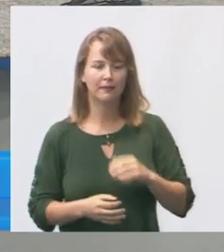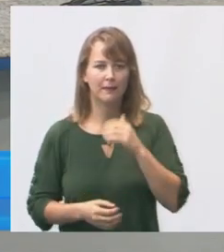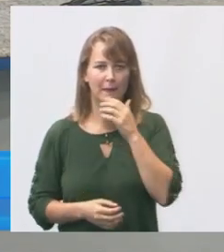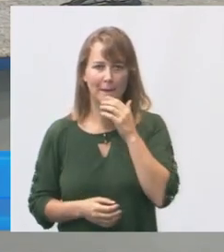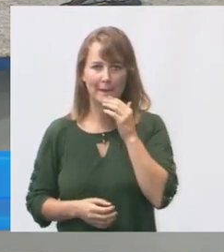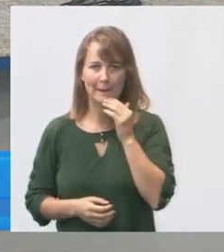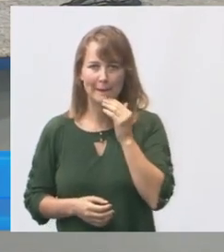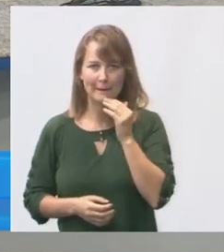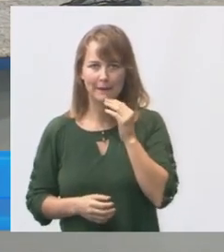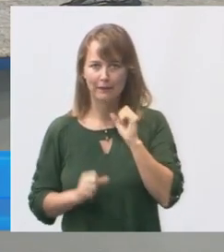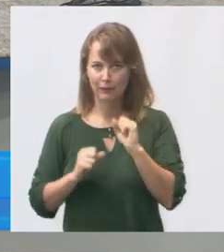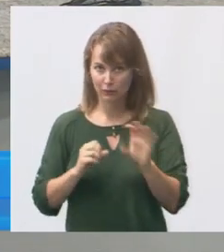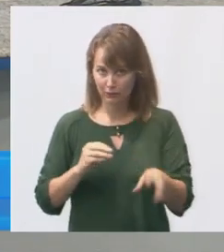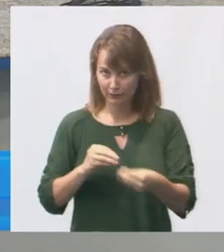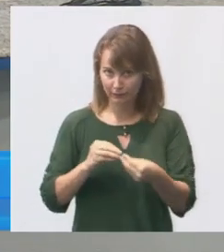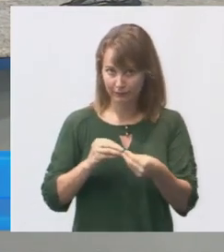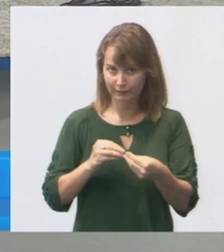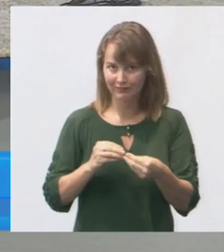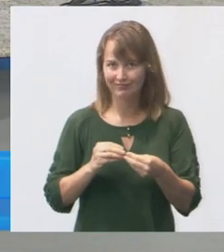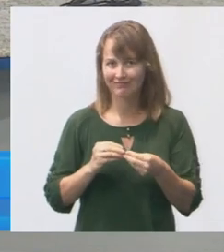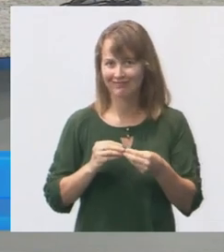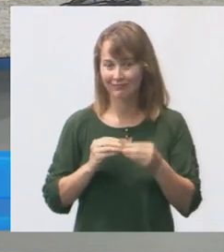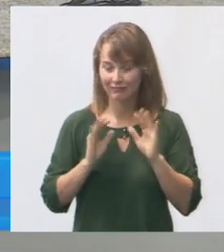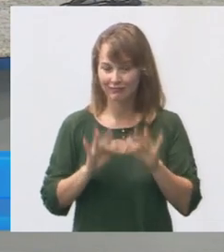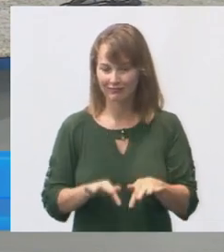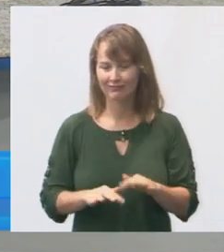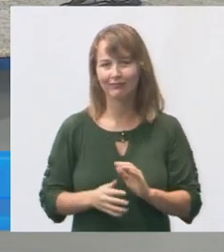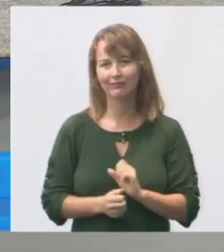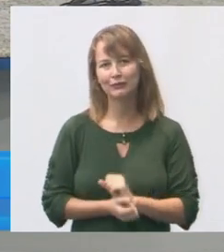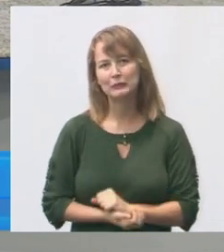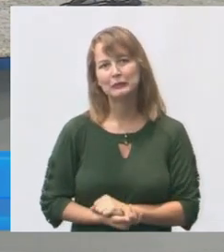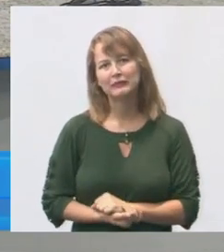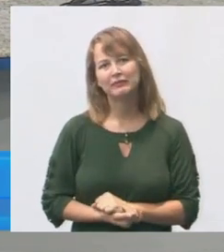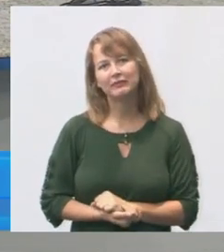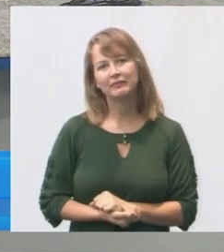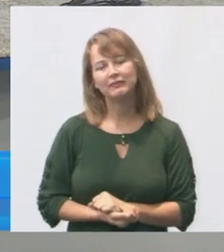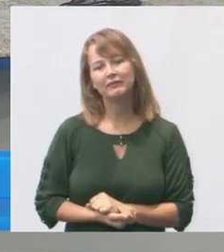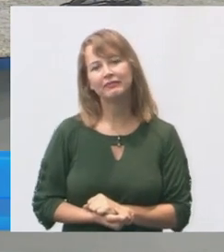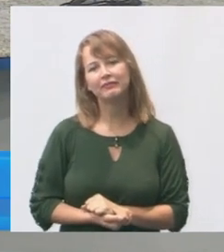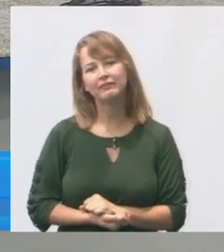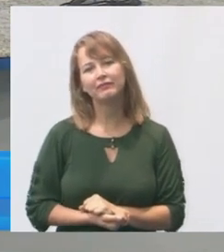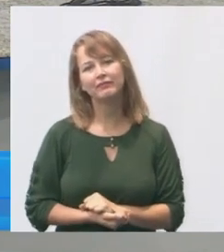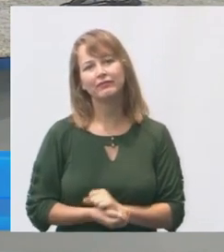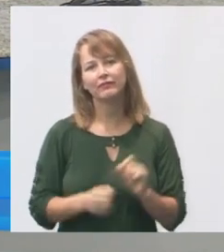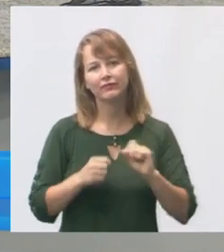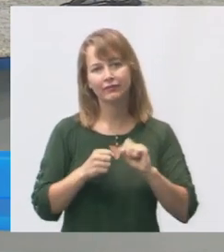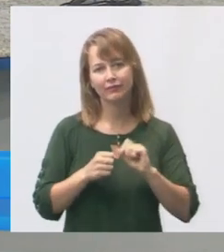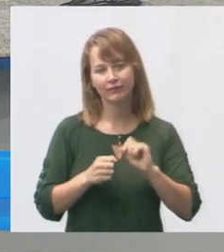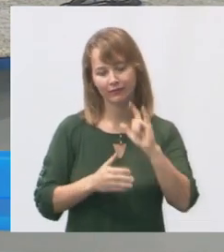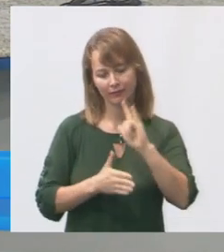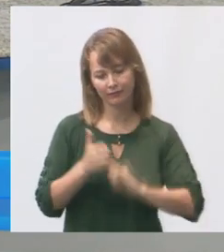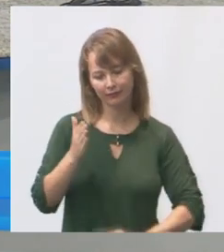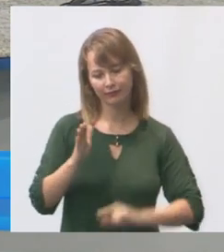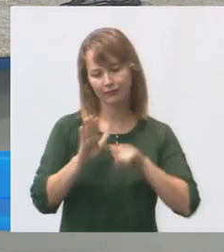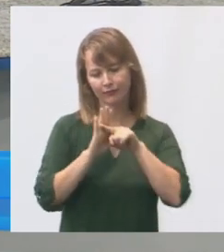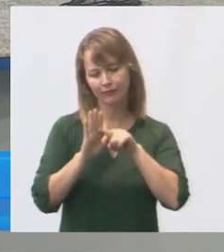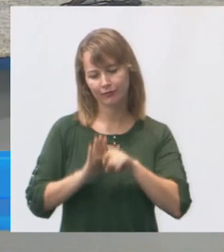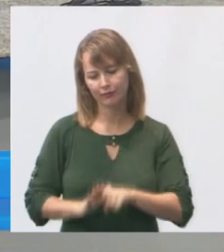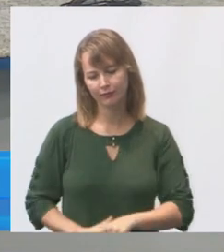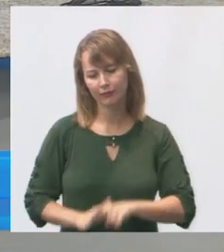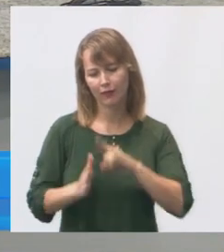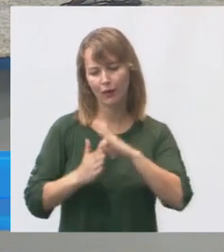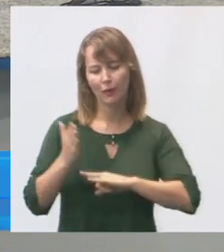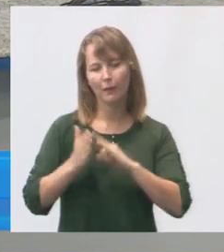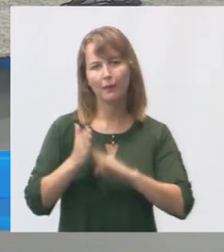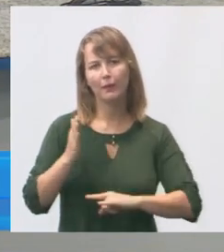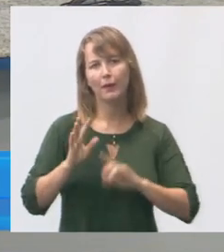Posso concluir, vereador Davi? Agora eu deixo. Obrigado. Então, nós vamos fazer um dossiê, levantar toda a documentação que diz